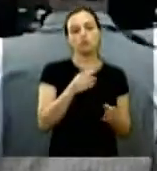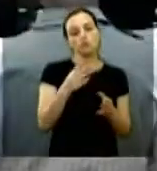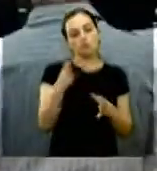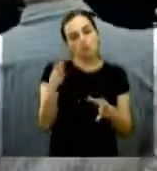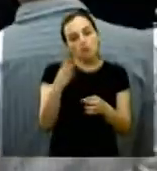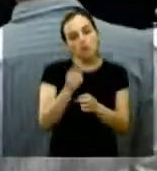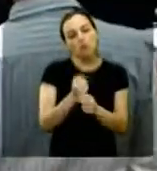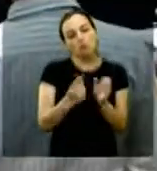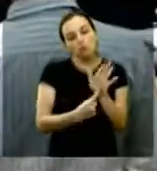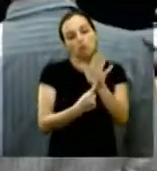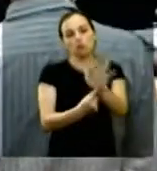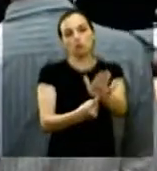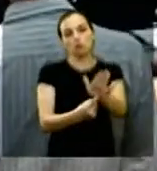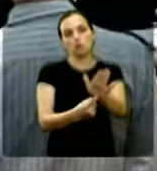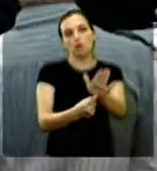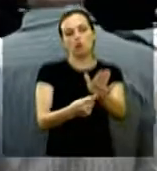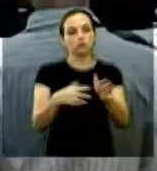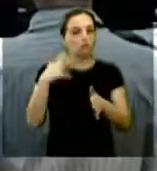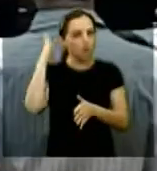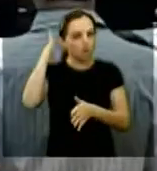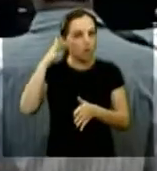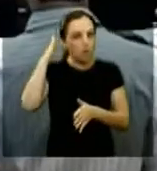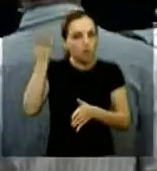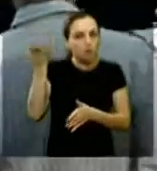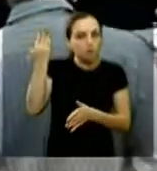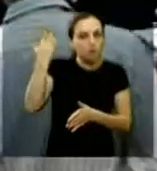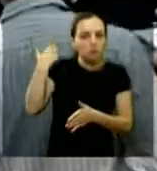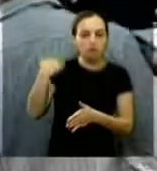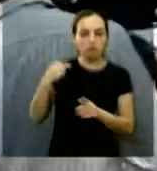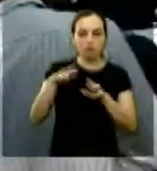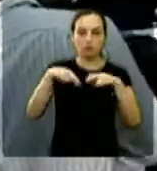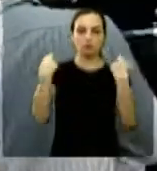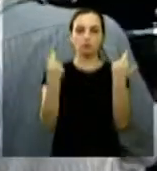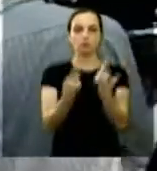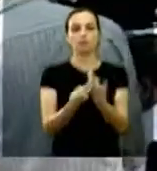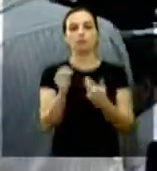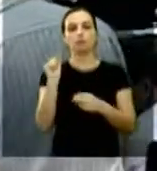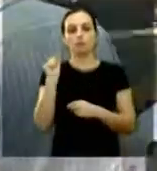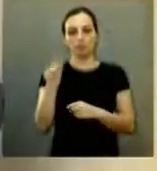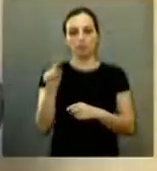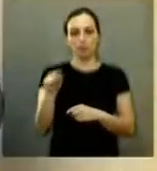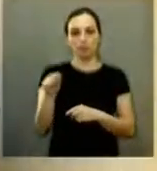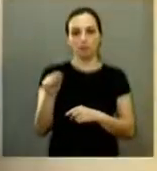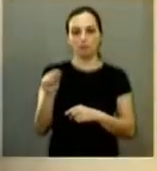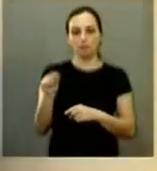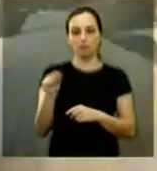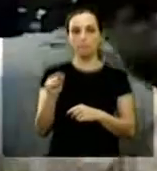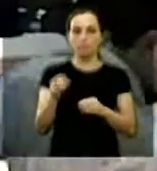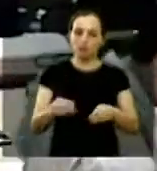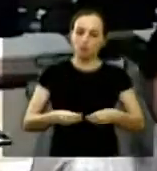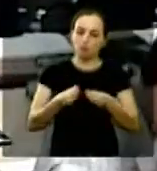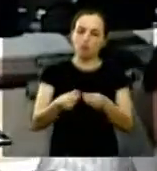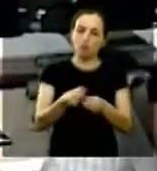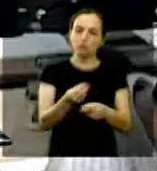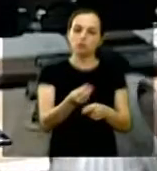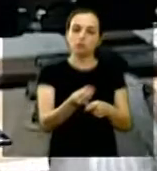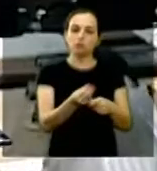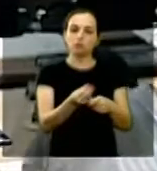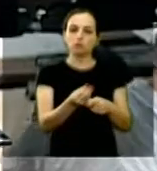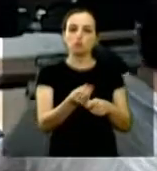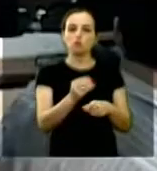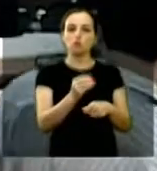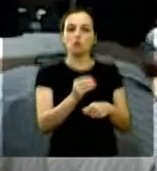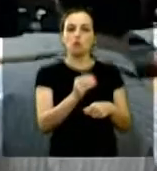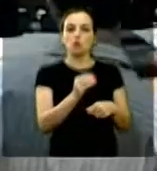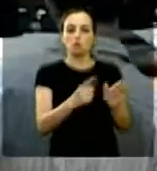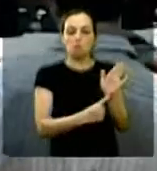em função do seu pronunciamento a semana passada isso e trouxeram também as fotos e eu acho